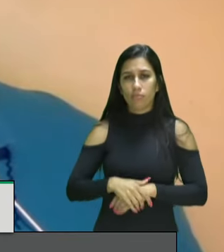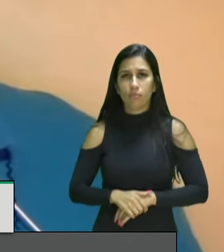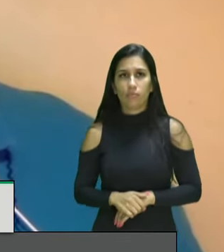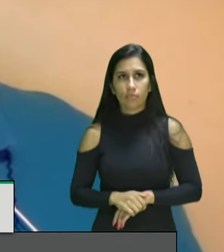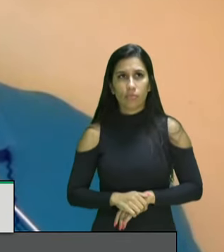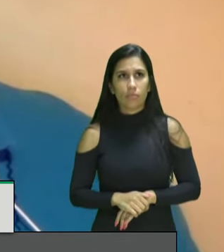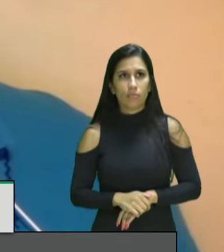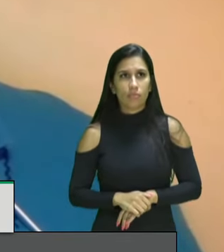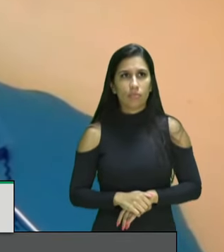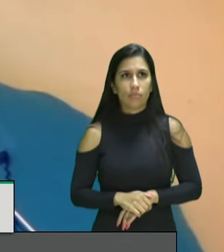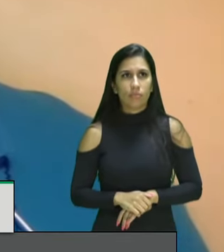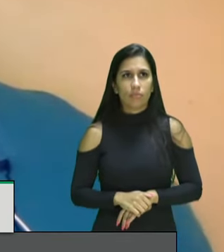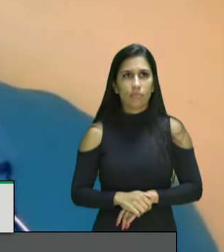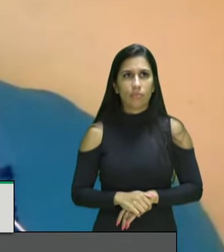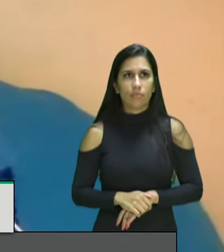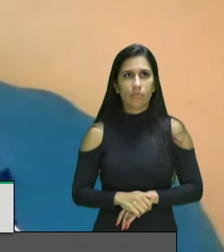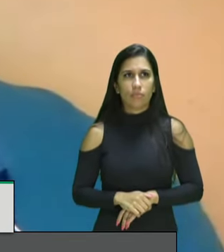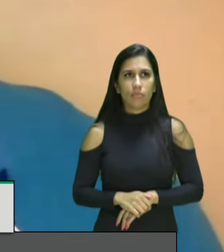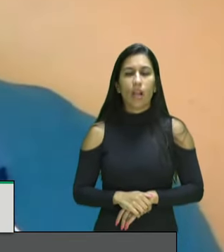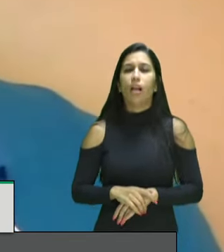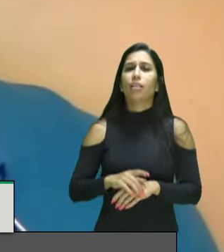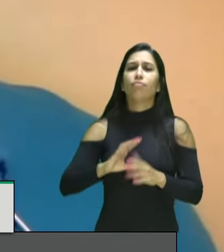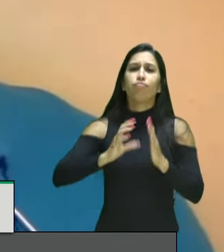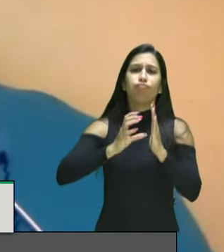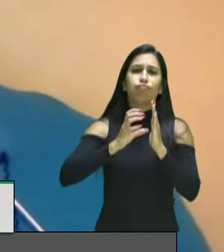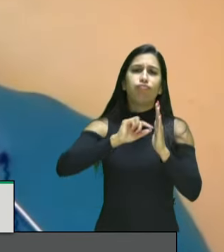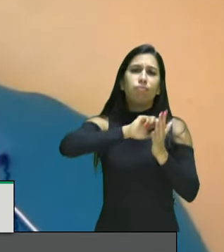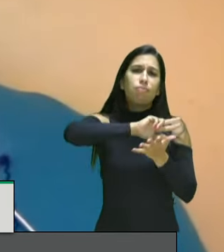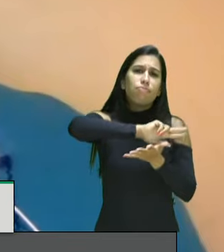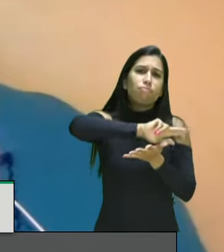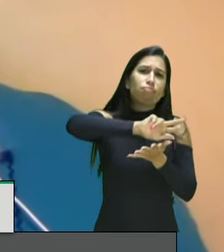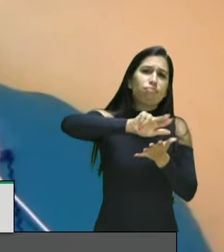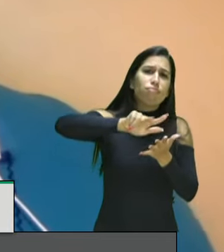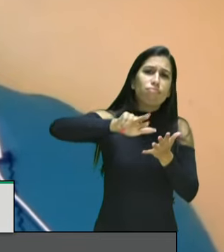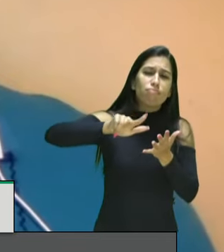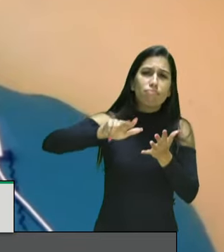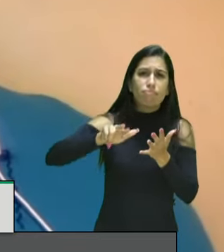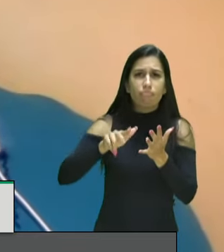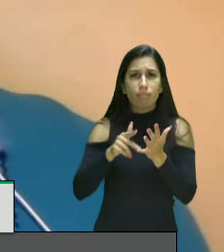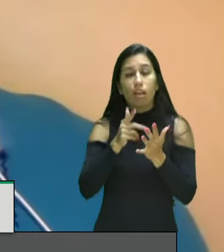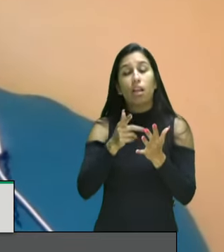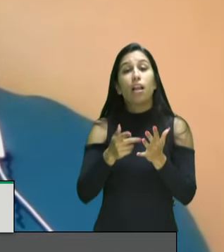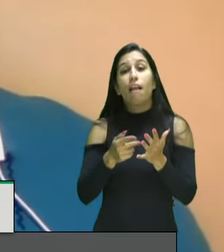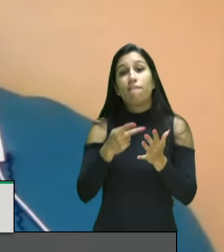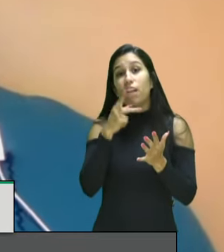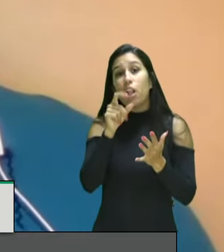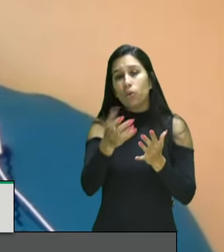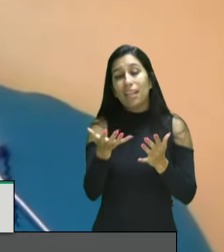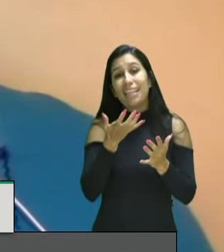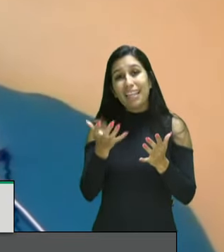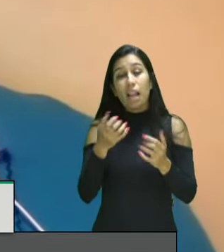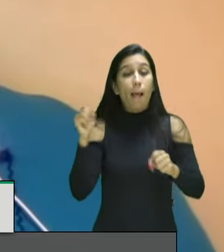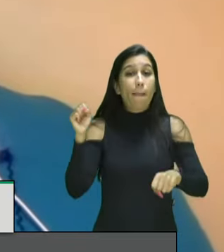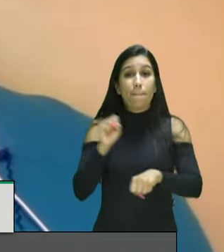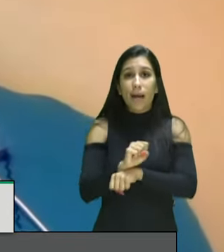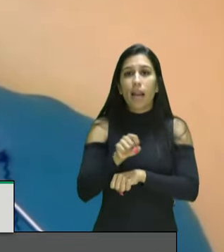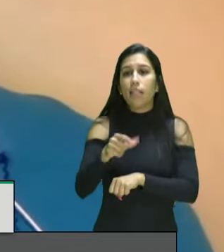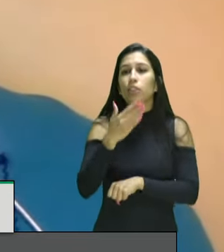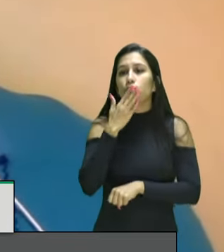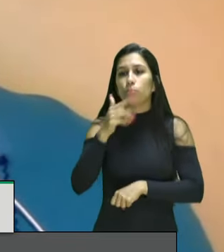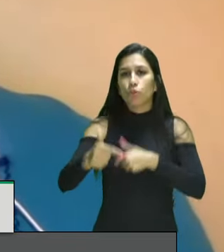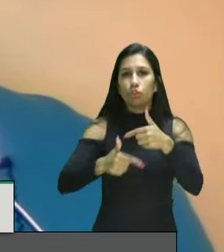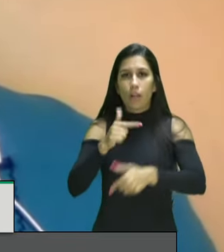Socialista Brasileiro PSB e um conjunto de defensores públicos estaduais de interditar operações policiais desse tipo